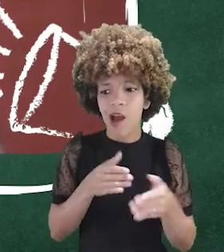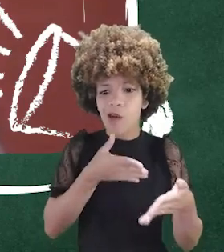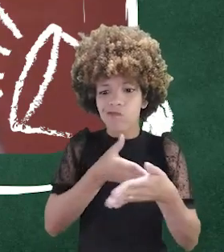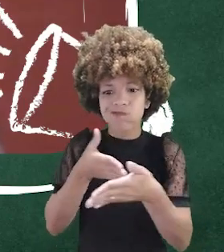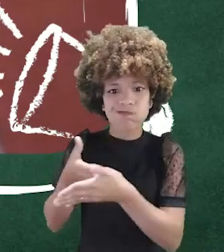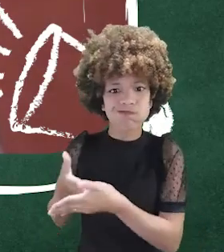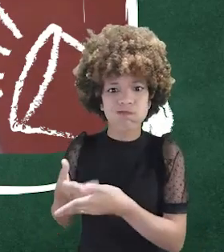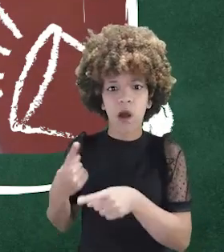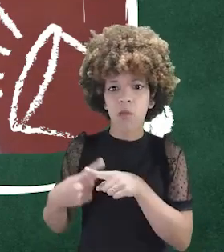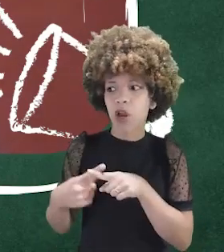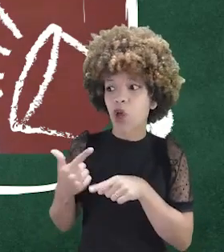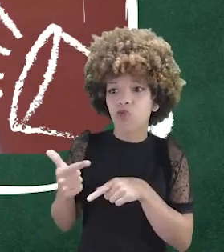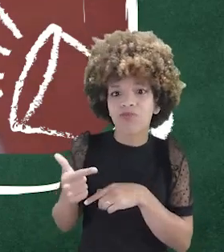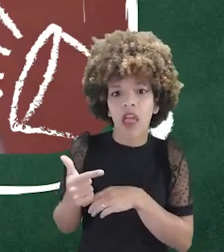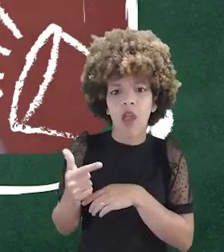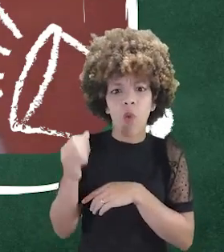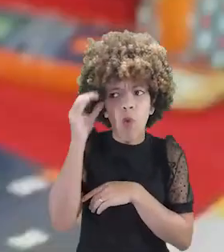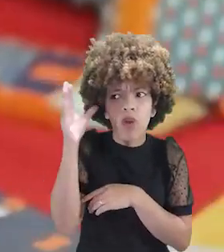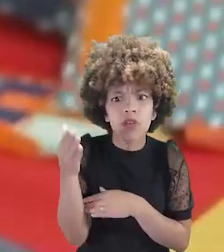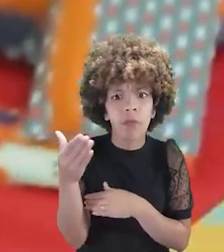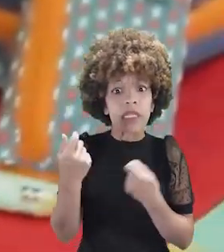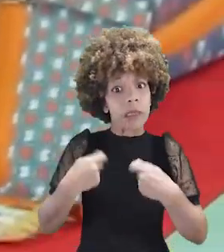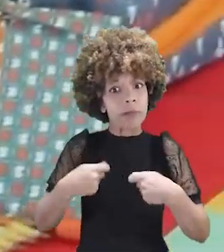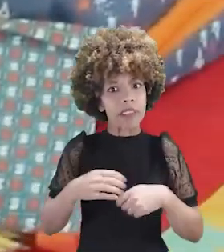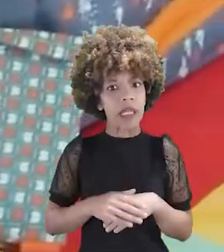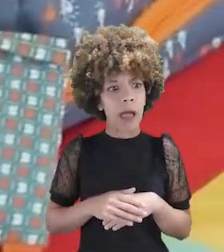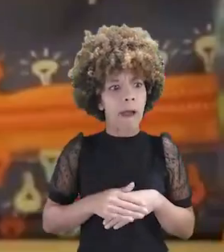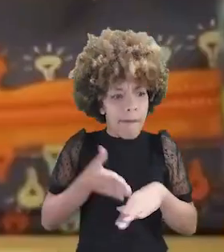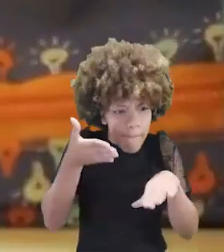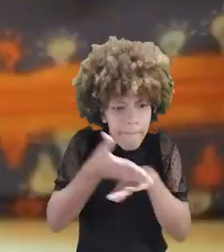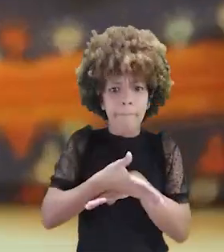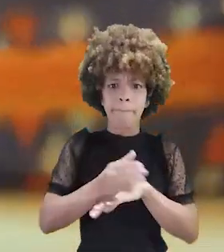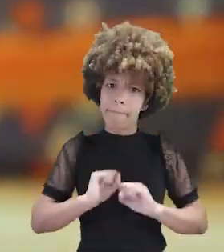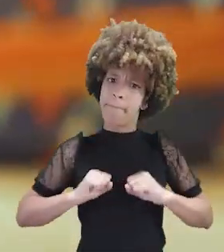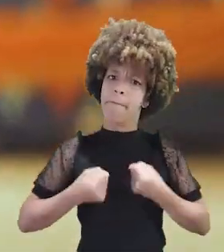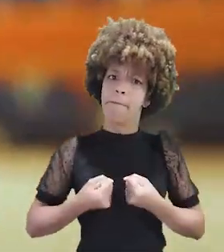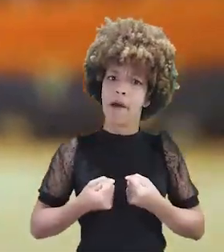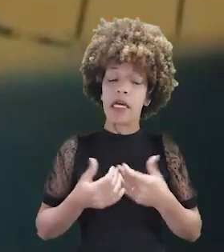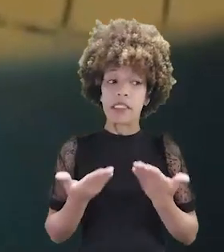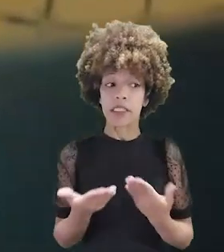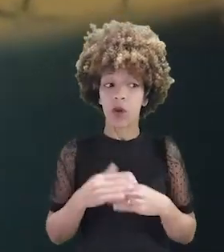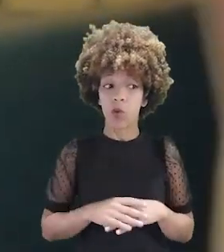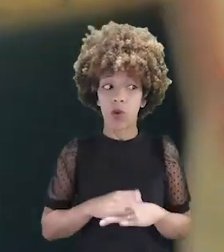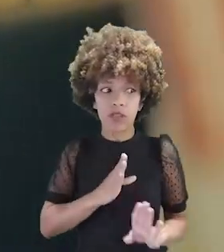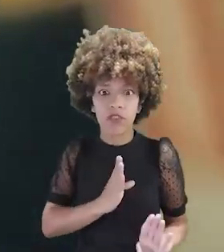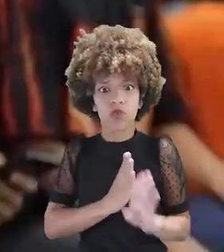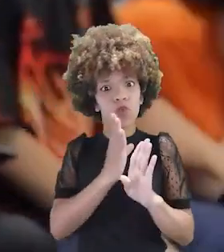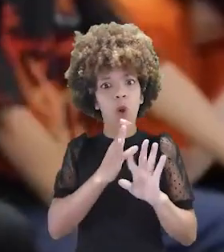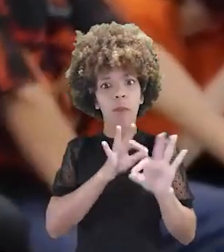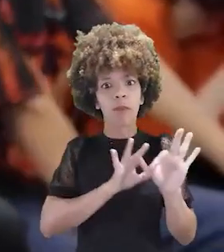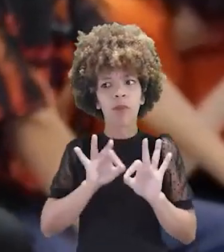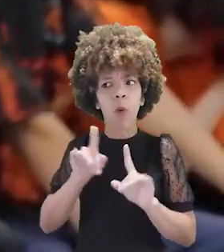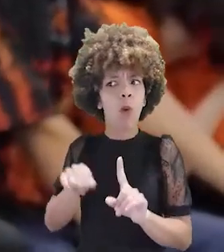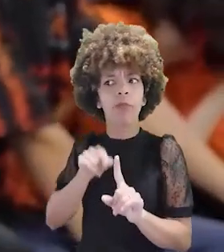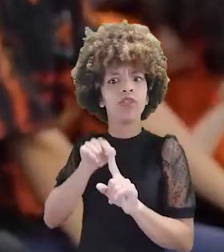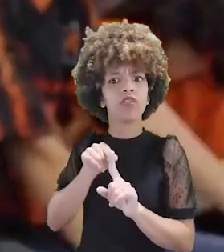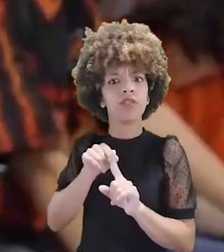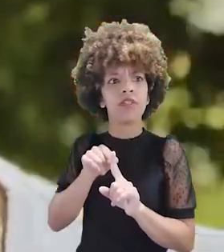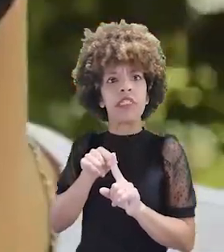compartilhado porque nós não temos o conhecimento necessário para atuarmos. Então, quando você descobre a causa,